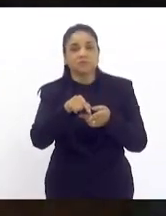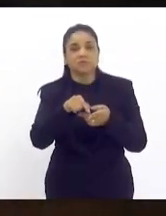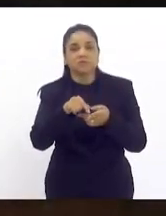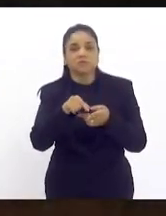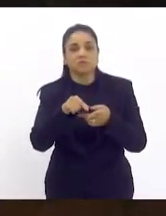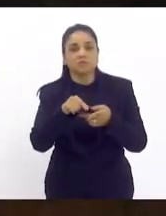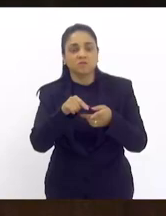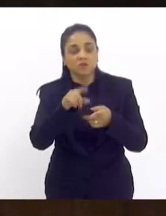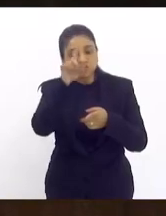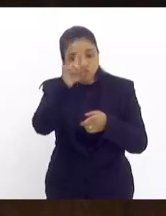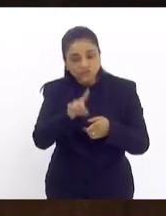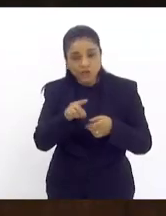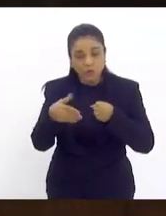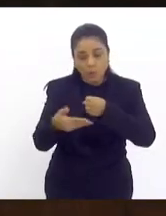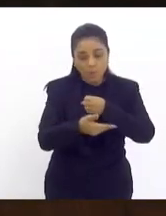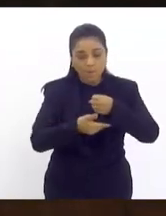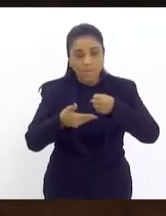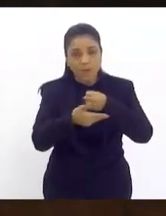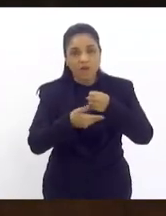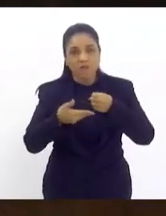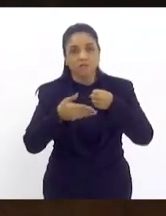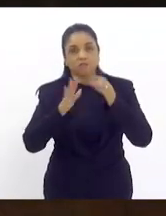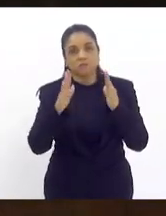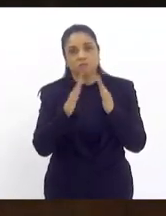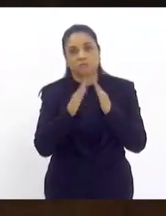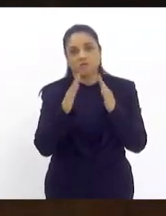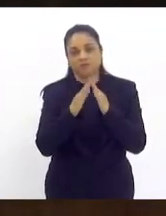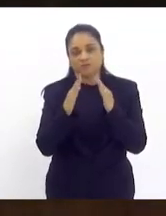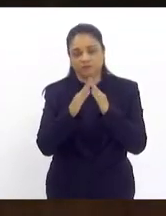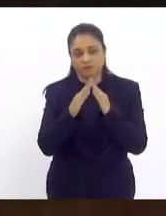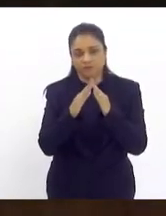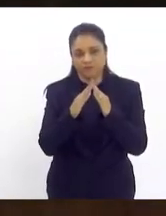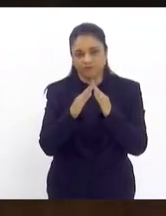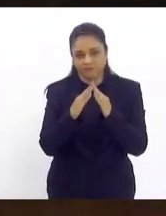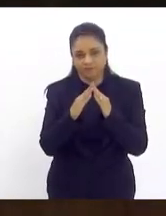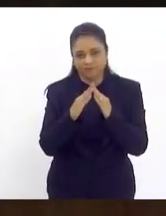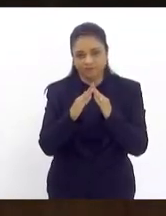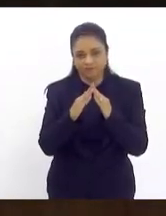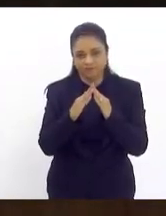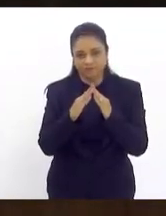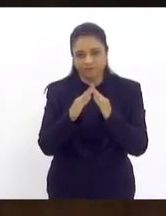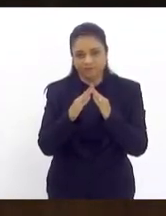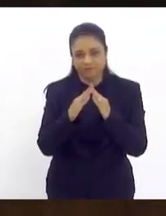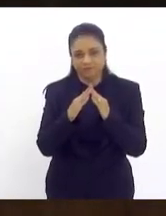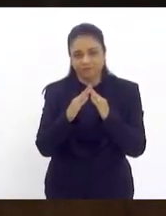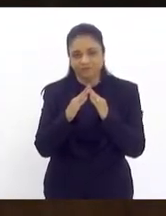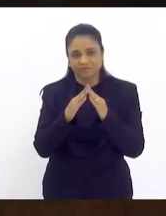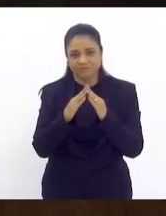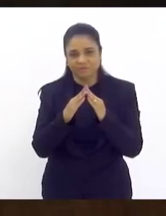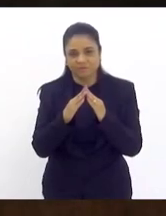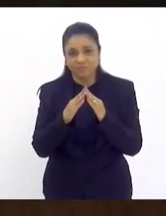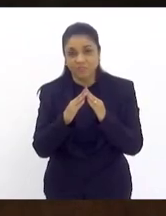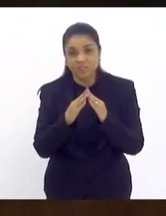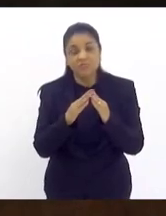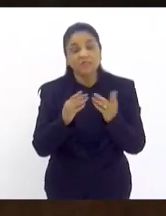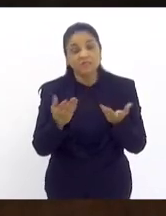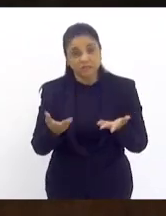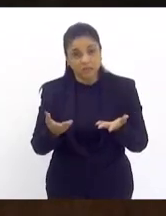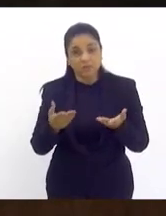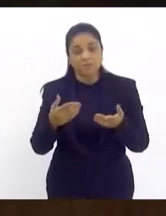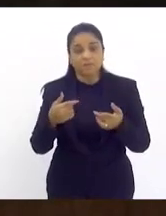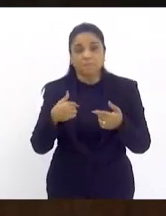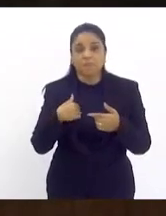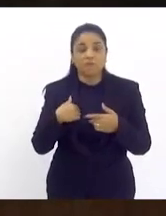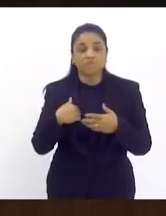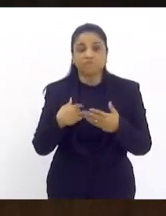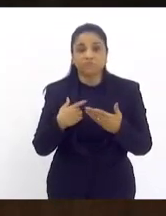que se refere ao direito básico que o direito da moradia e aí não cabe a gente fechar